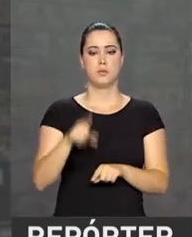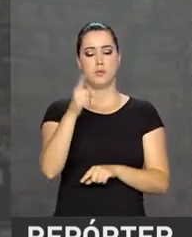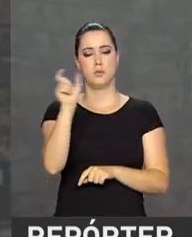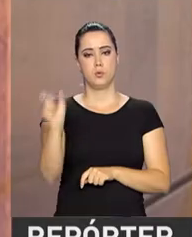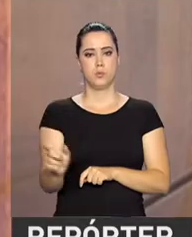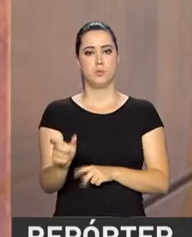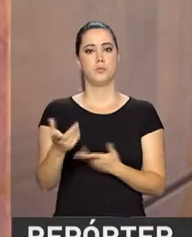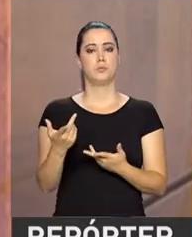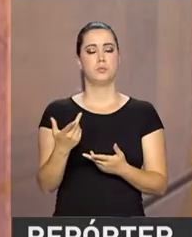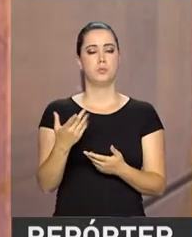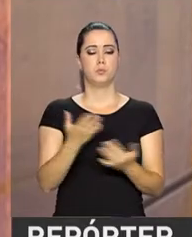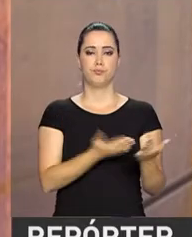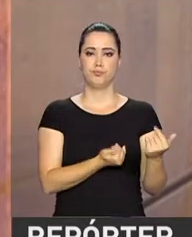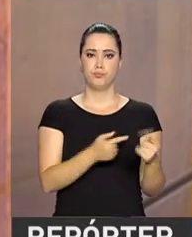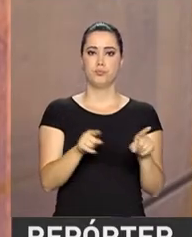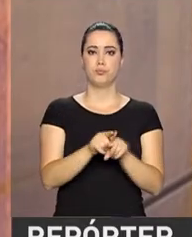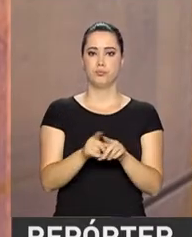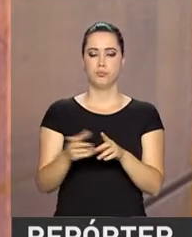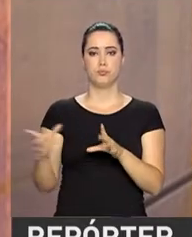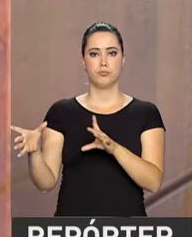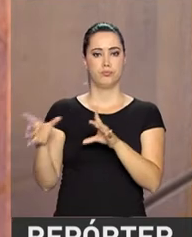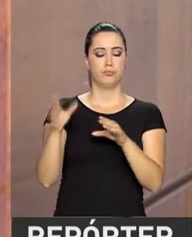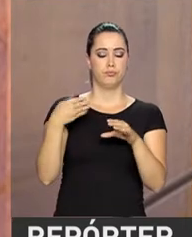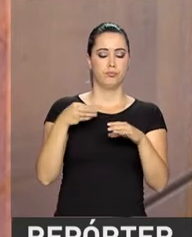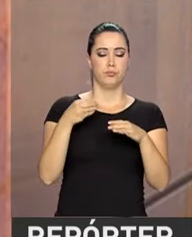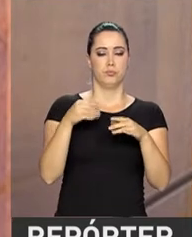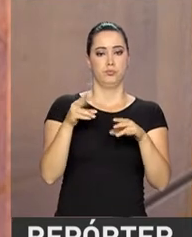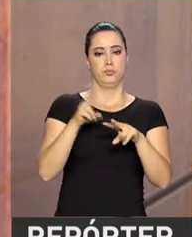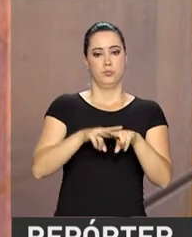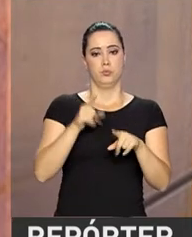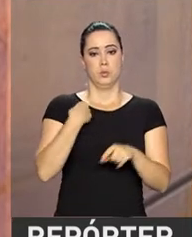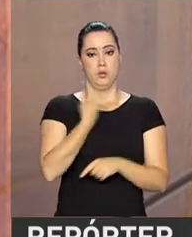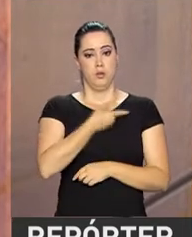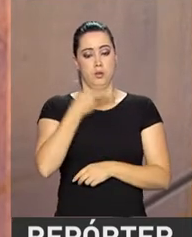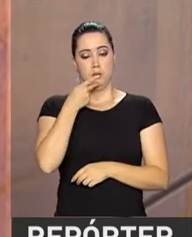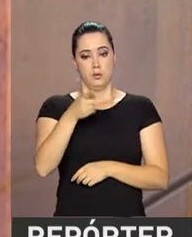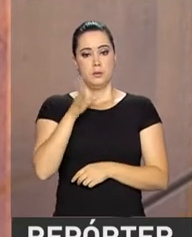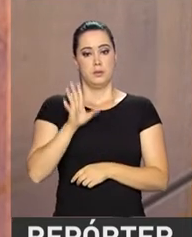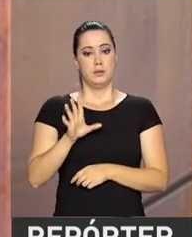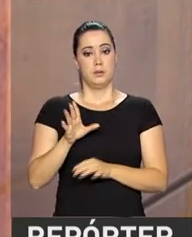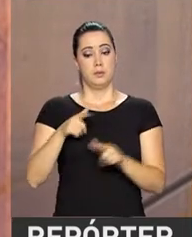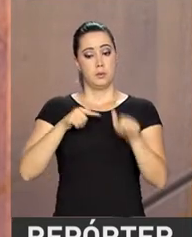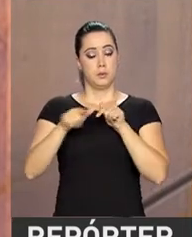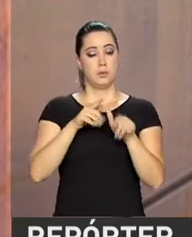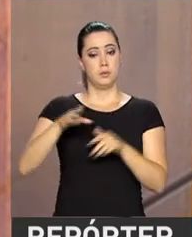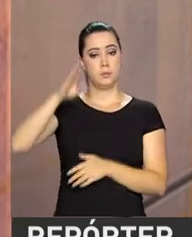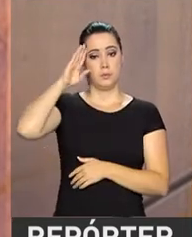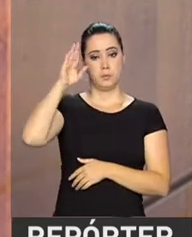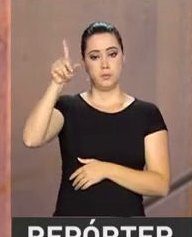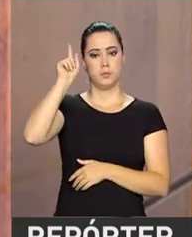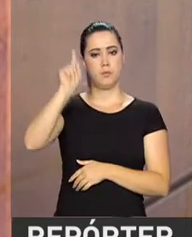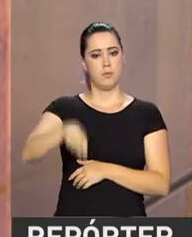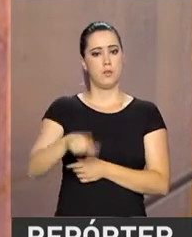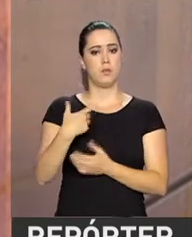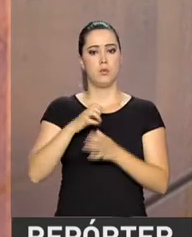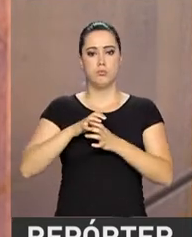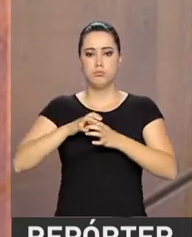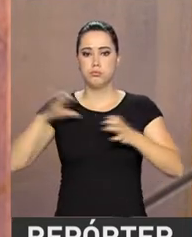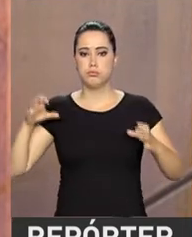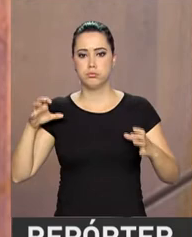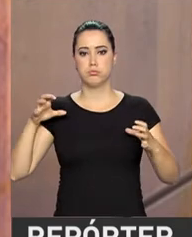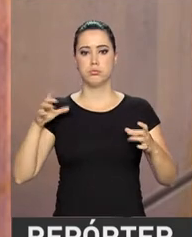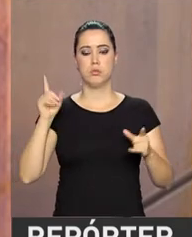adolescente. Nós, quando empregamos as Forças Armadas, como os senhores têm visto, é um aparato grande.